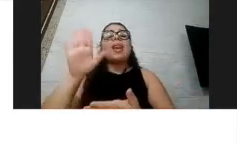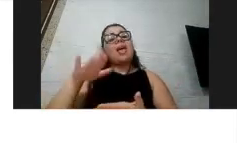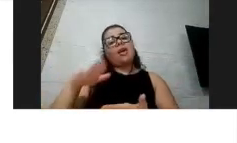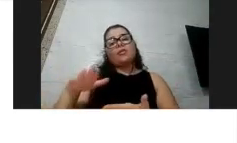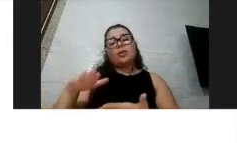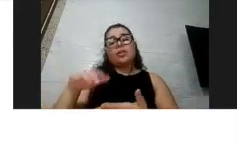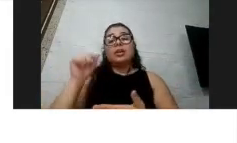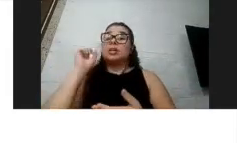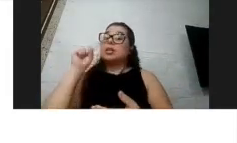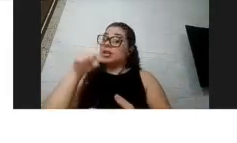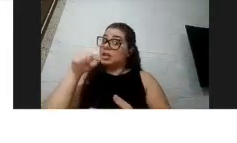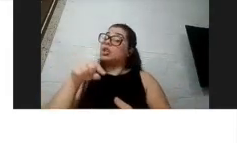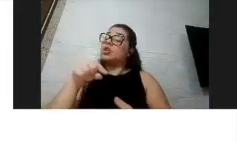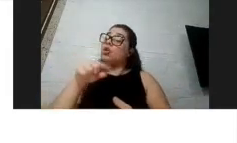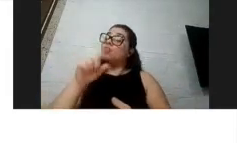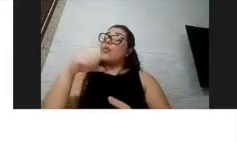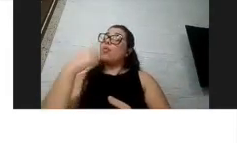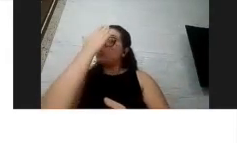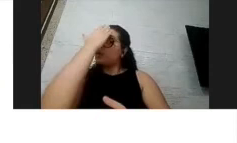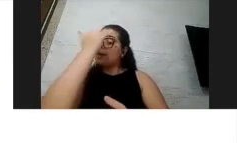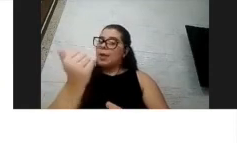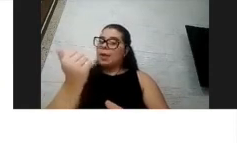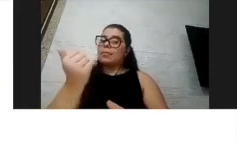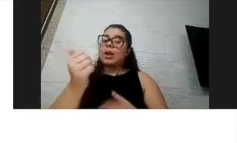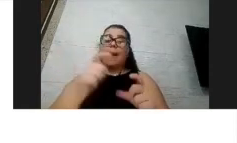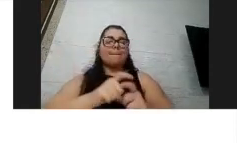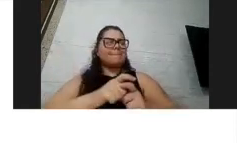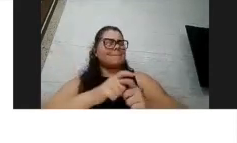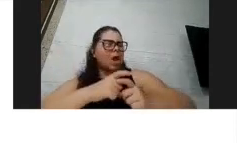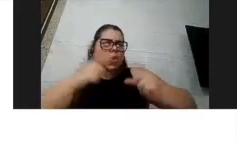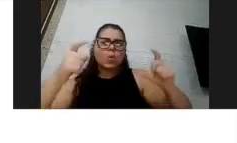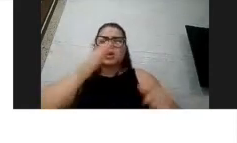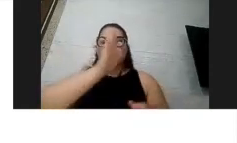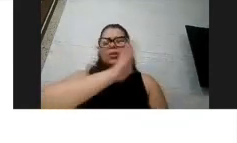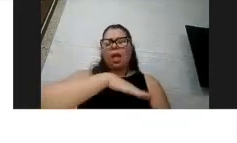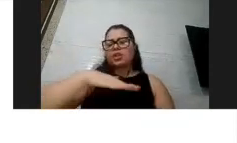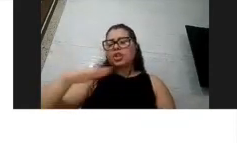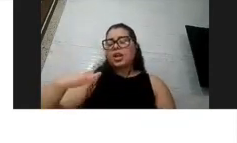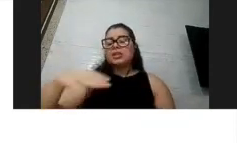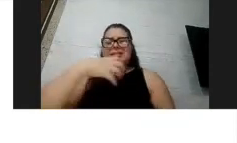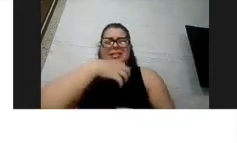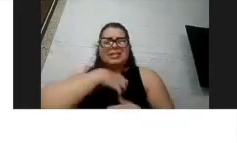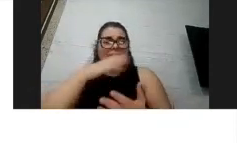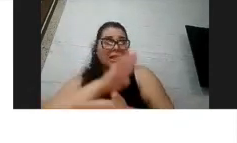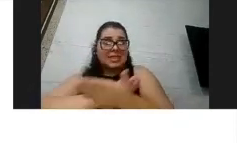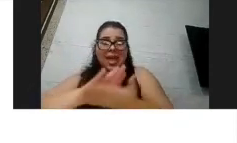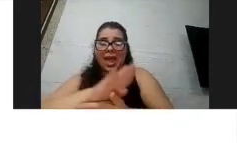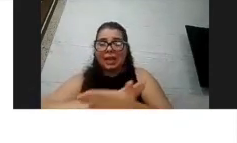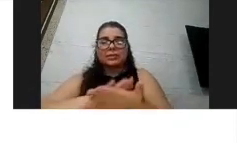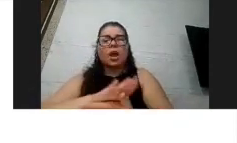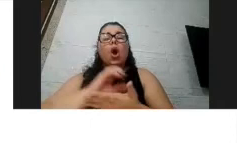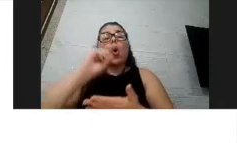isso é, por enquanto, é que a gente tem visto, né, a maioria das crianças são assintomáticas ou tem quadros leves,